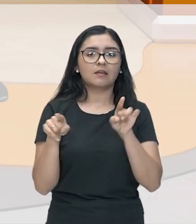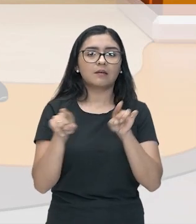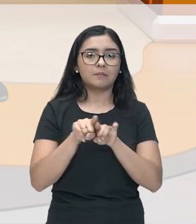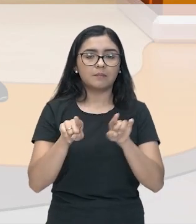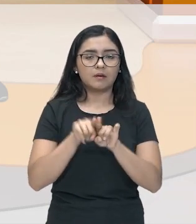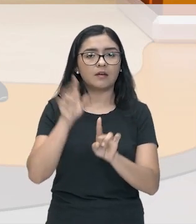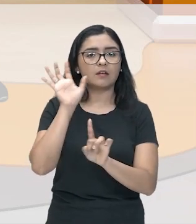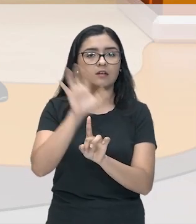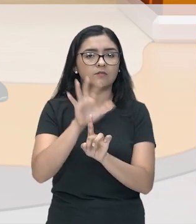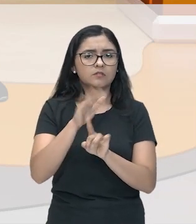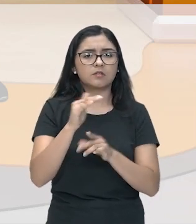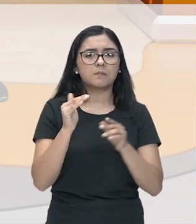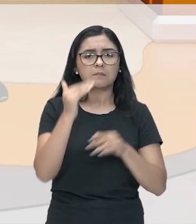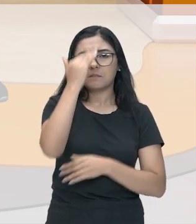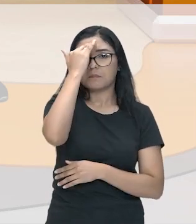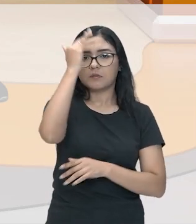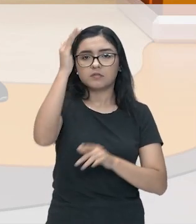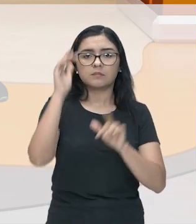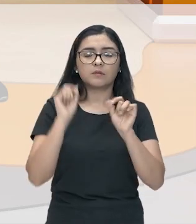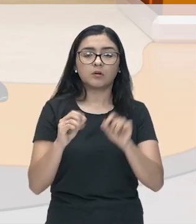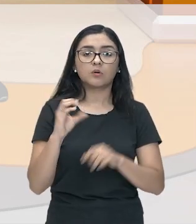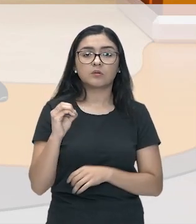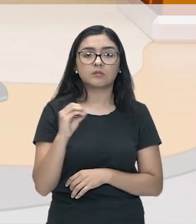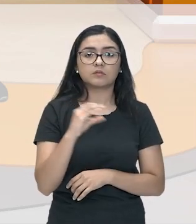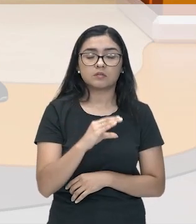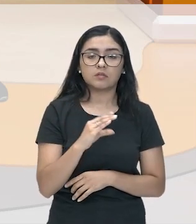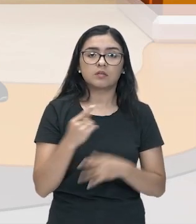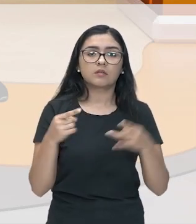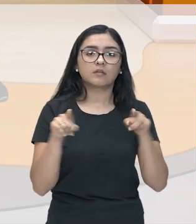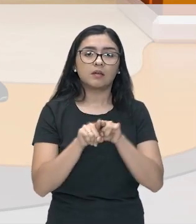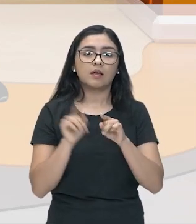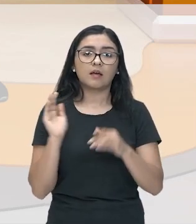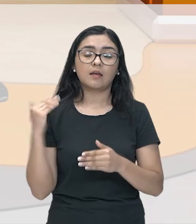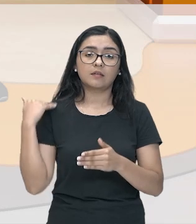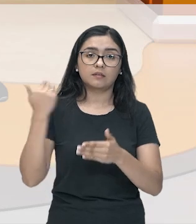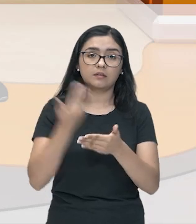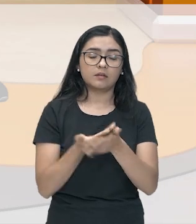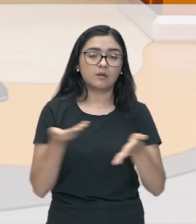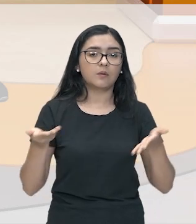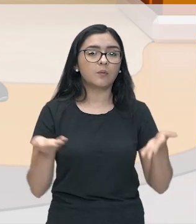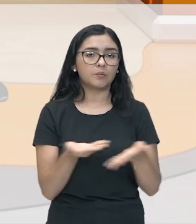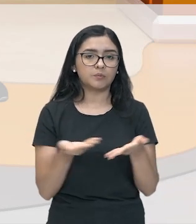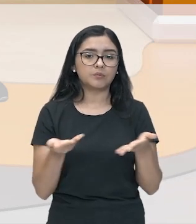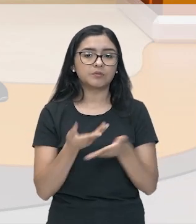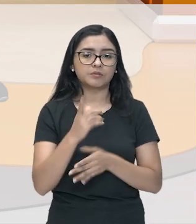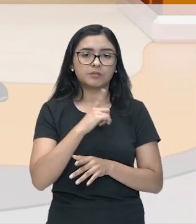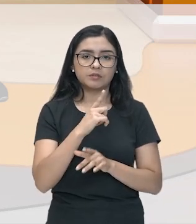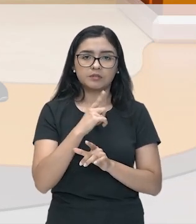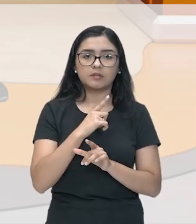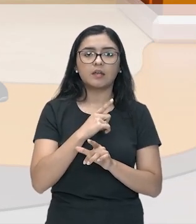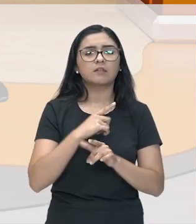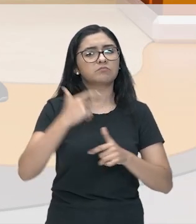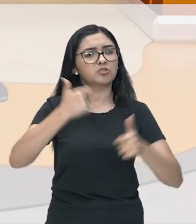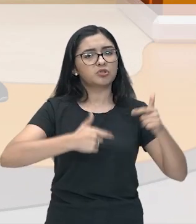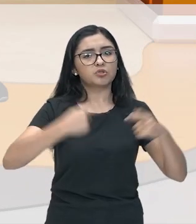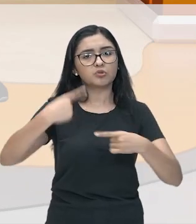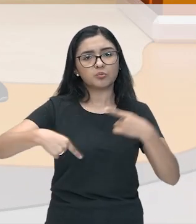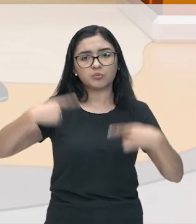no mundo ocidental e até os dias atuais. Até hoje se discute